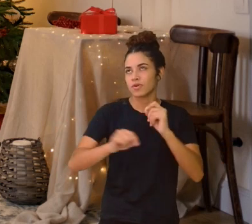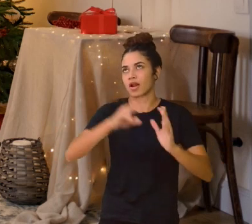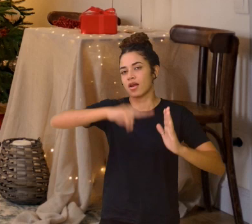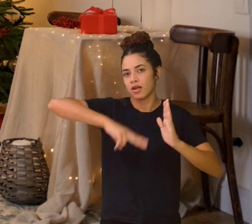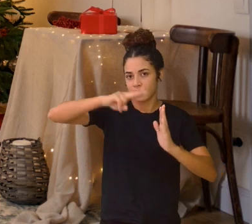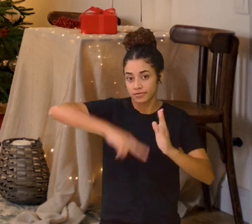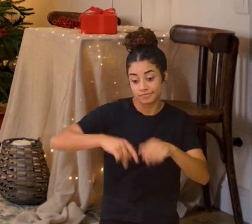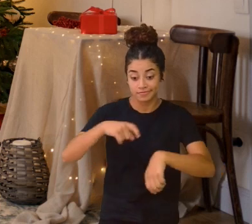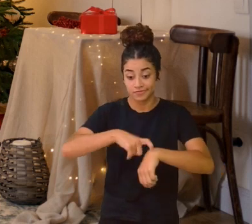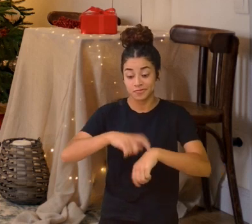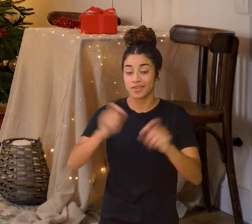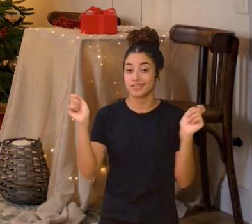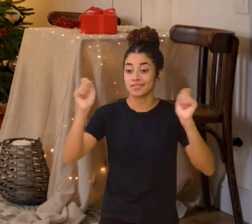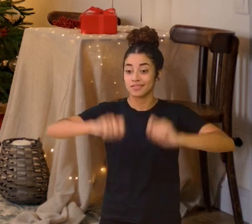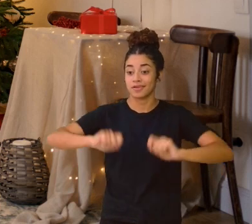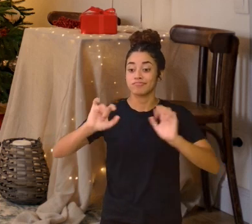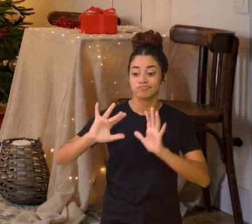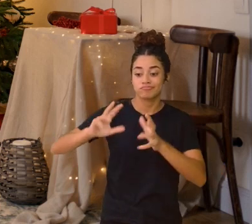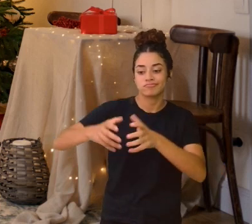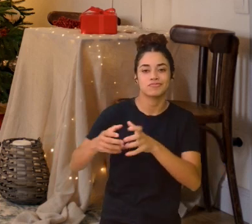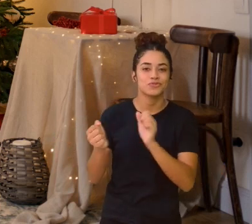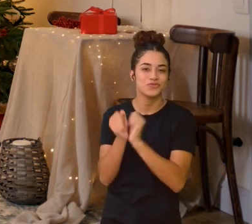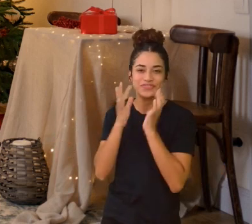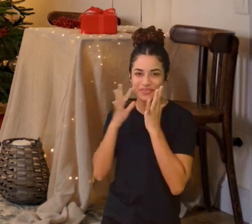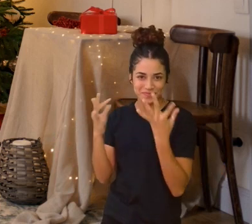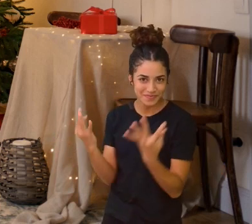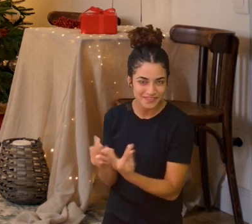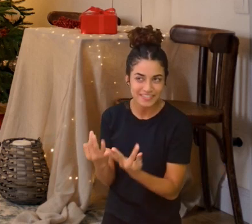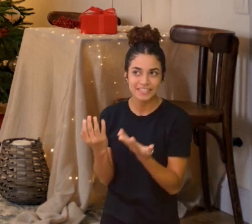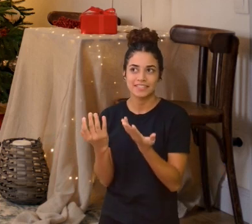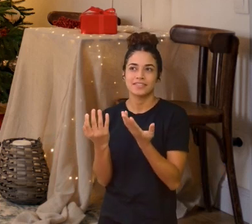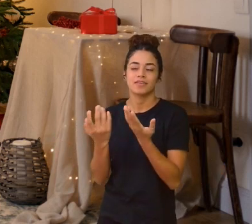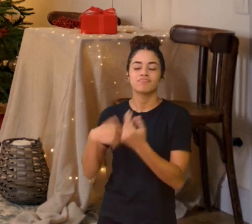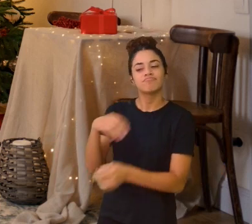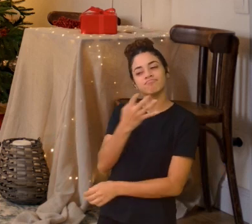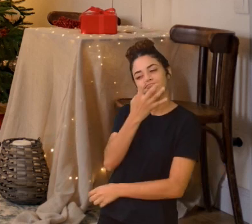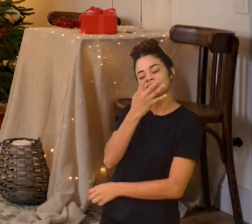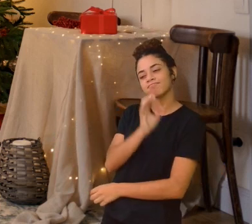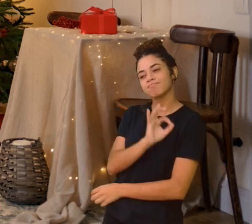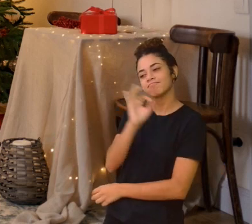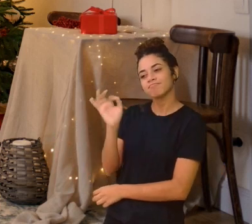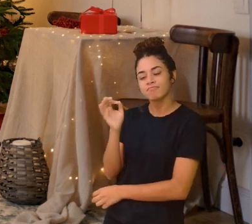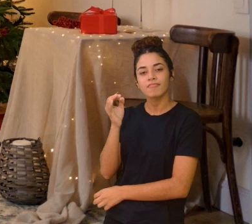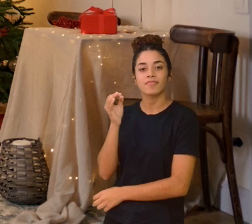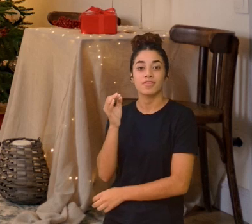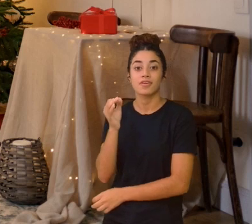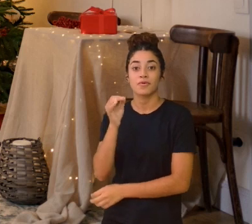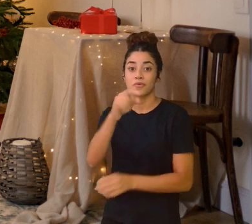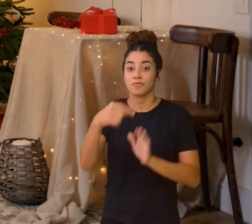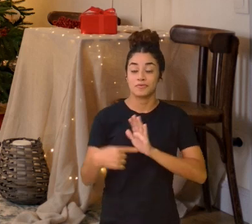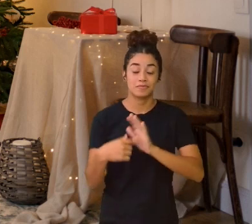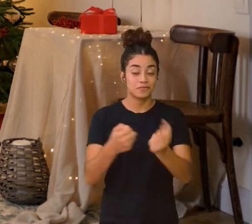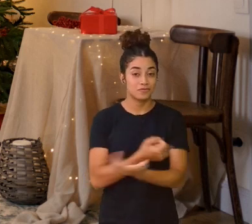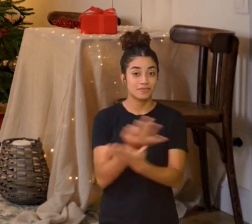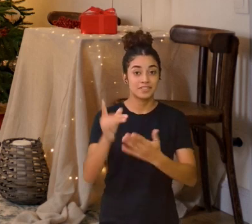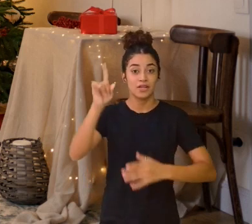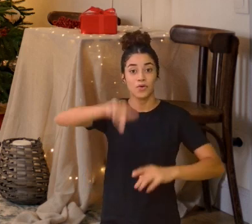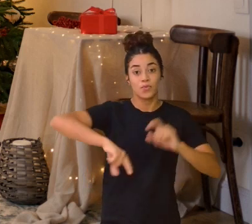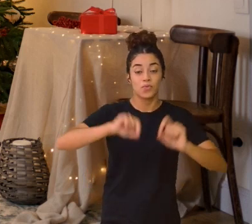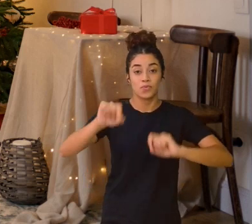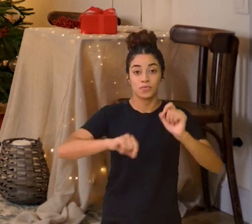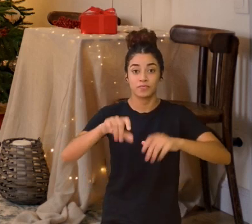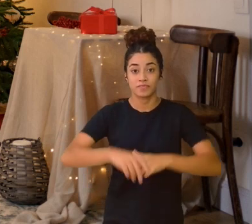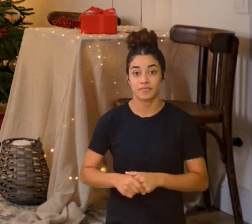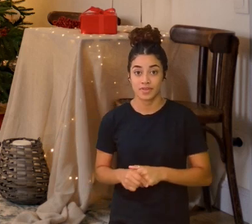momento se reunir com sua família e apreciar esse clássico que eu trago aqui que é o Quebra